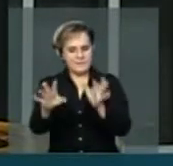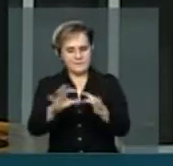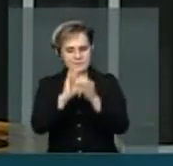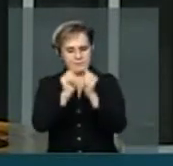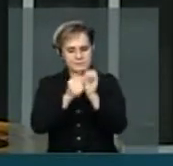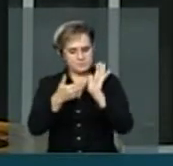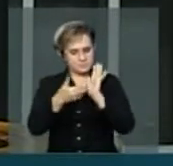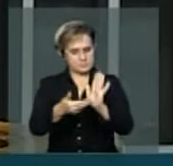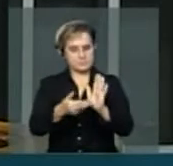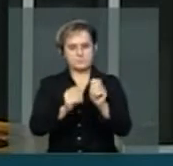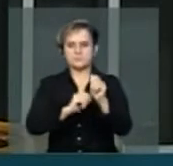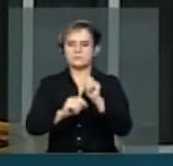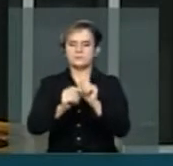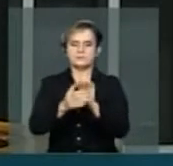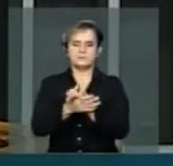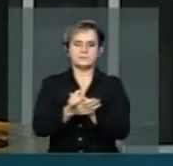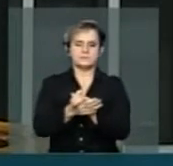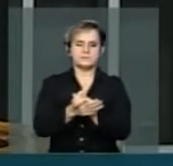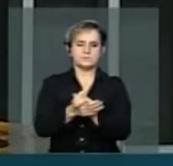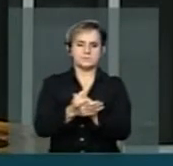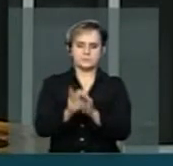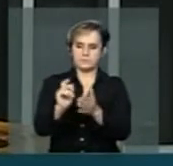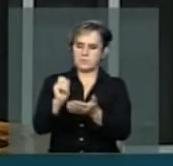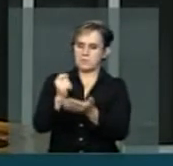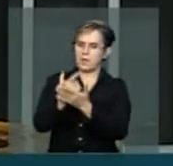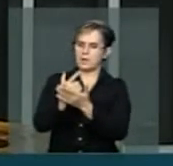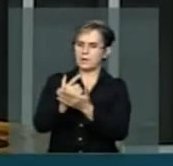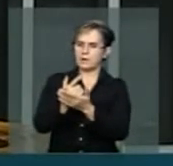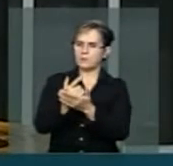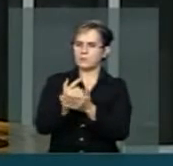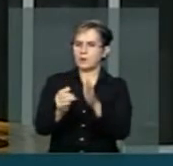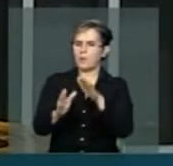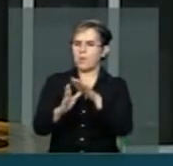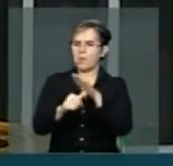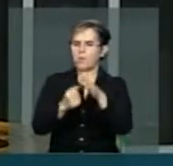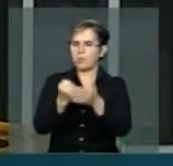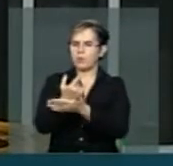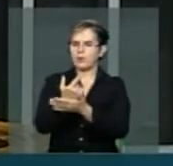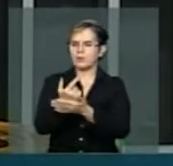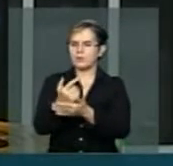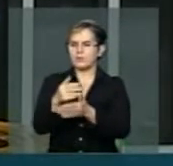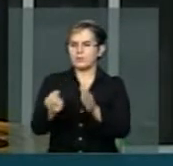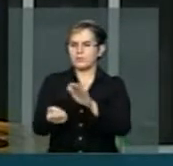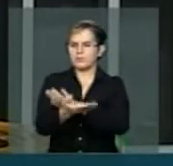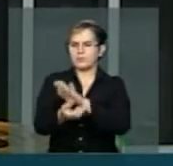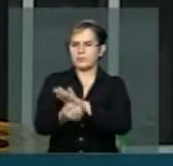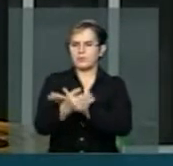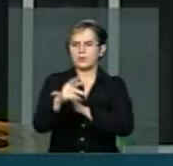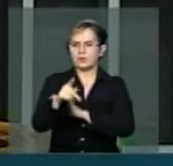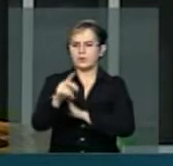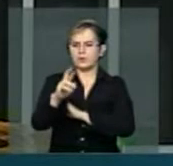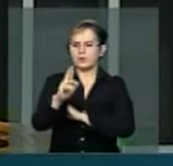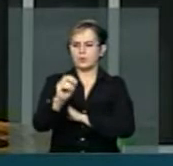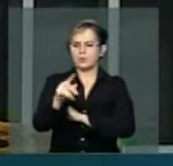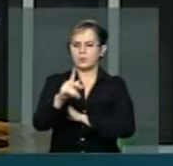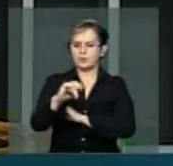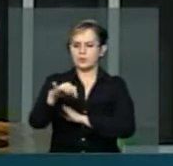aqui é analfabetos pagam propinas para conseguir tirar carteiras de habilitações.